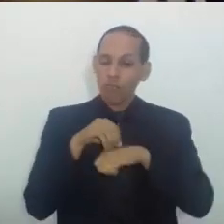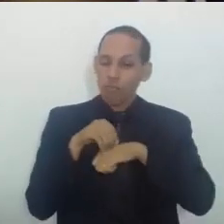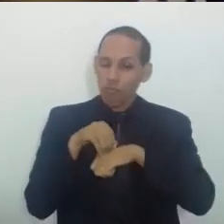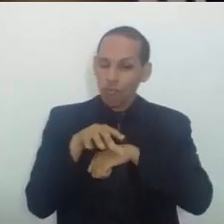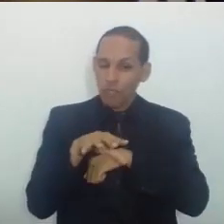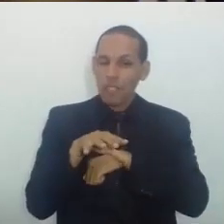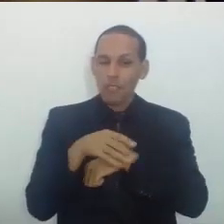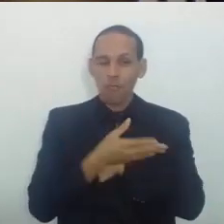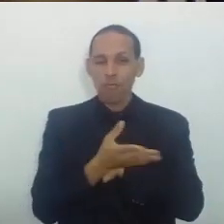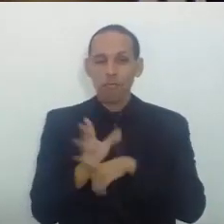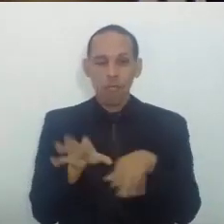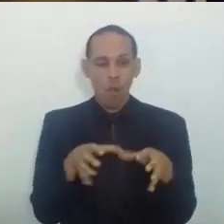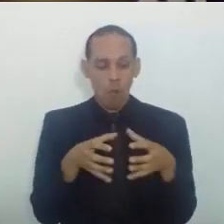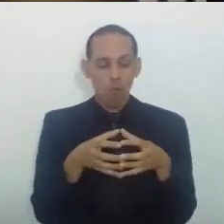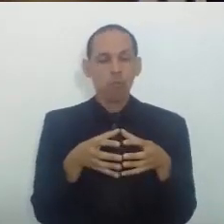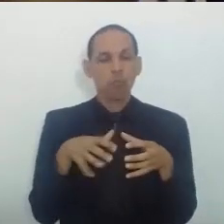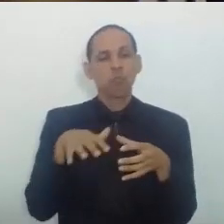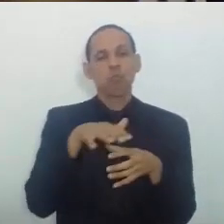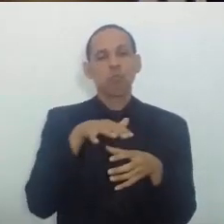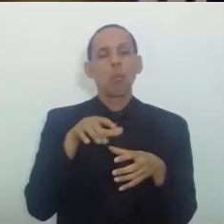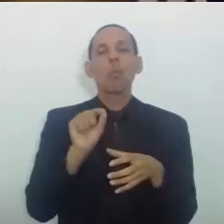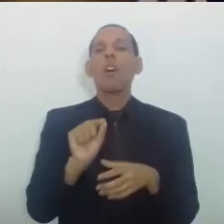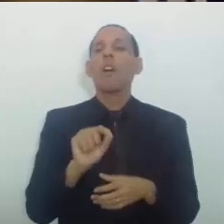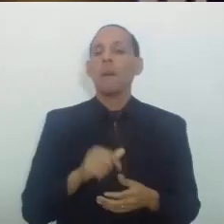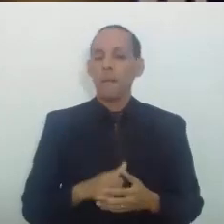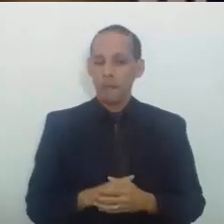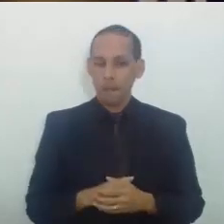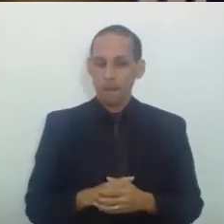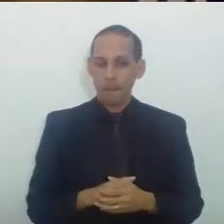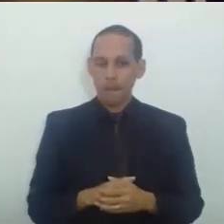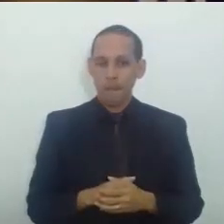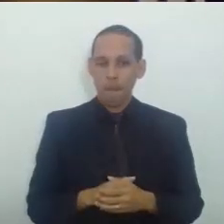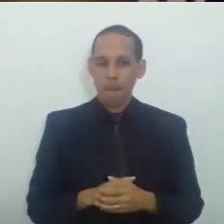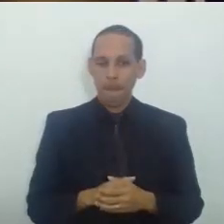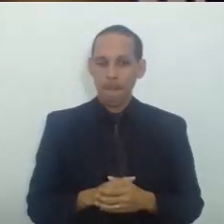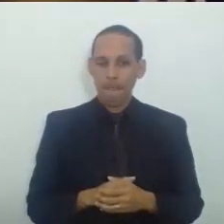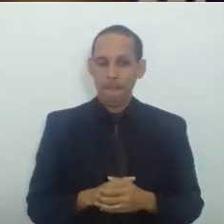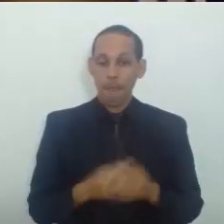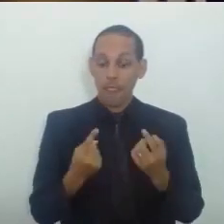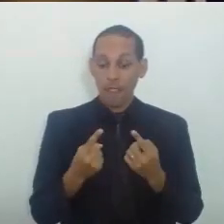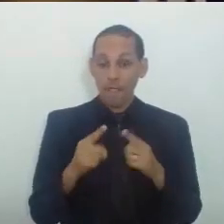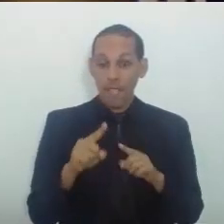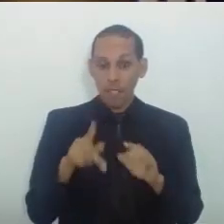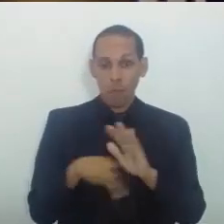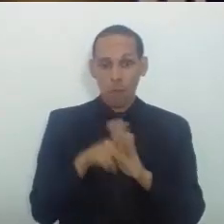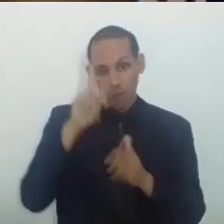colegiado Aqui A Modulação Dos efeitos Da decisão